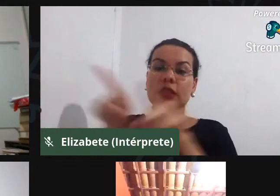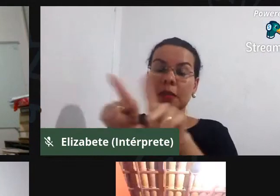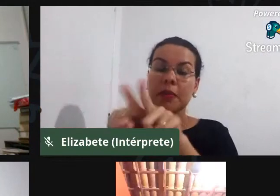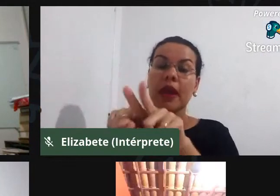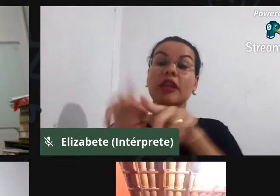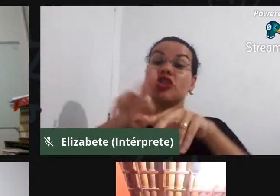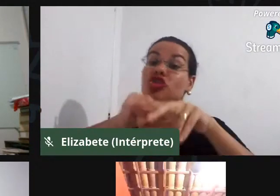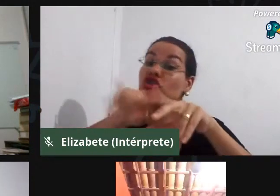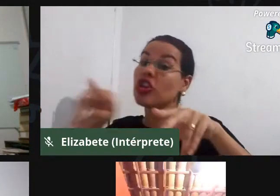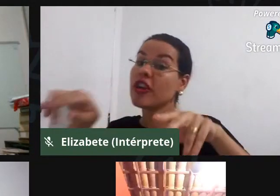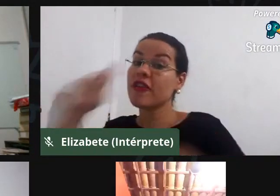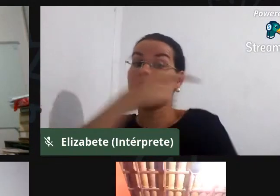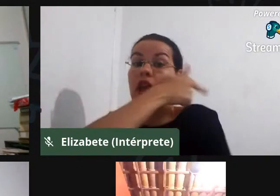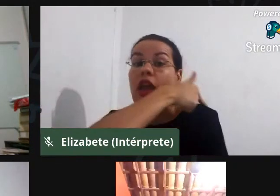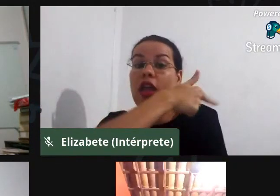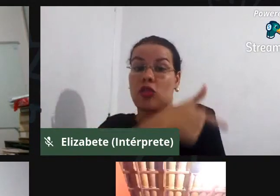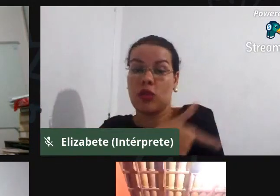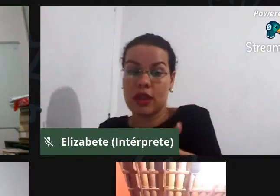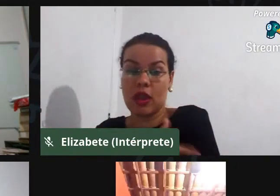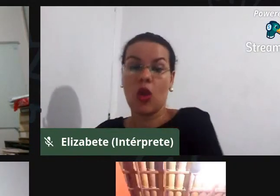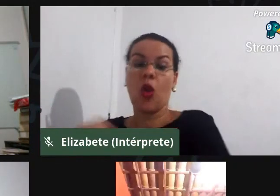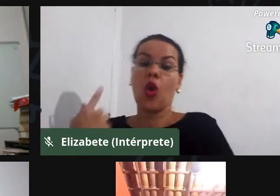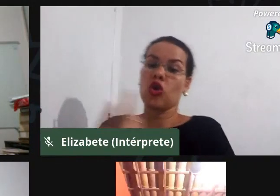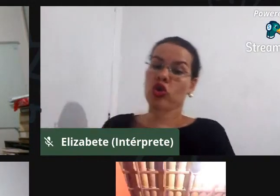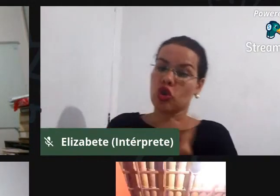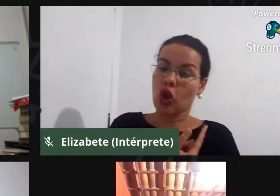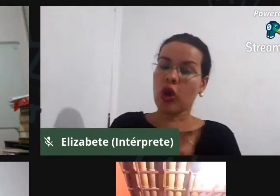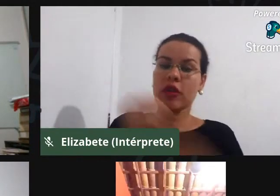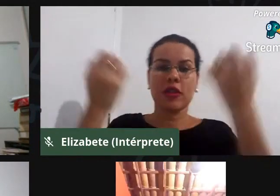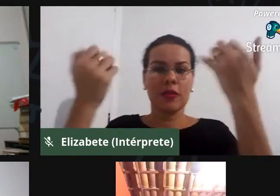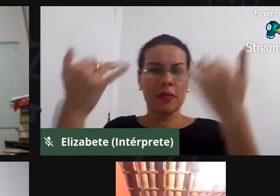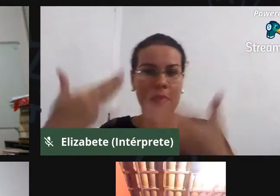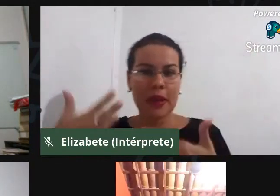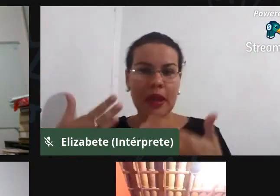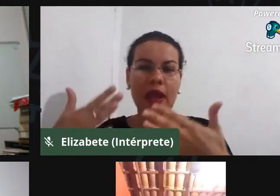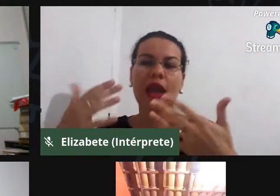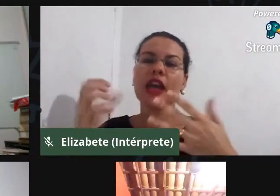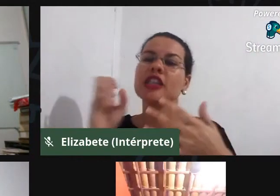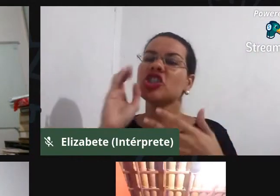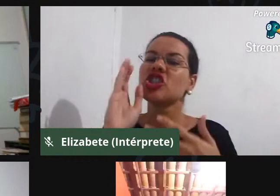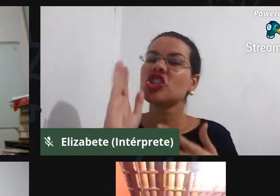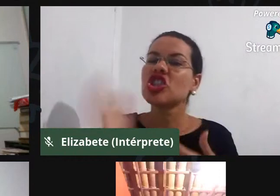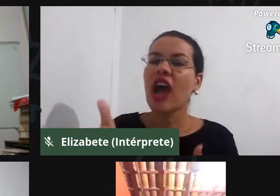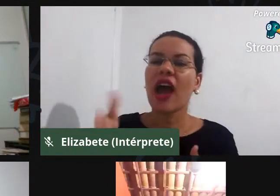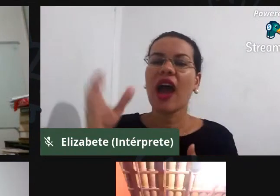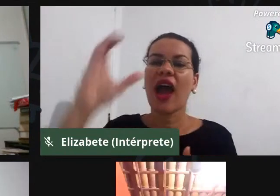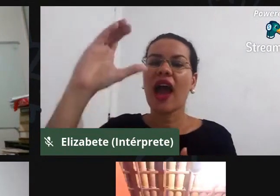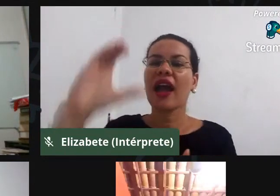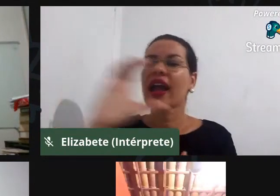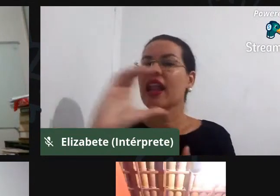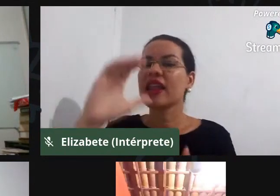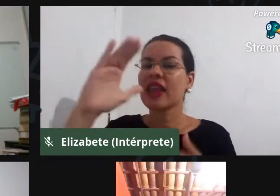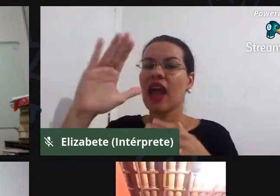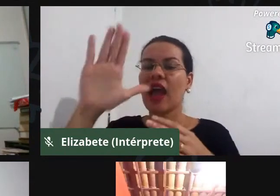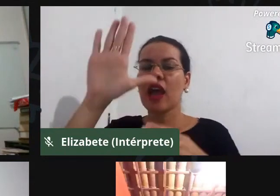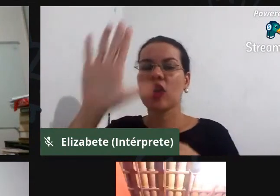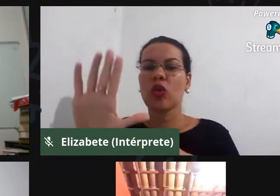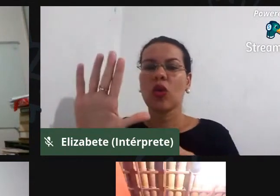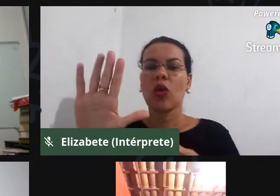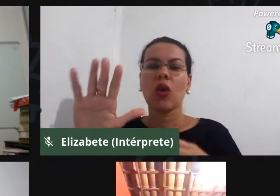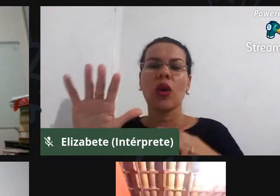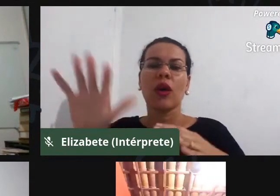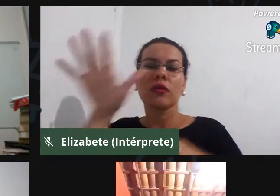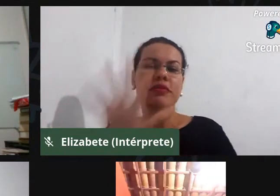tivéssemos nossos calendários que fosse pensado a partir justamente da gestão desse território,